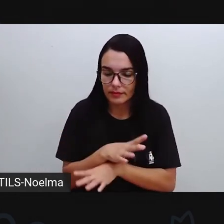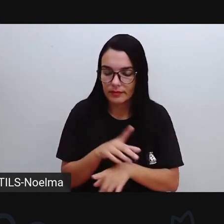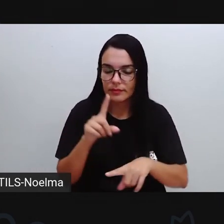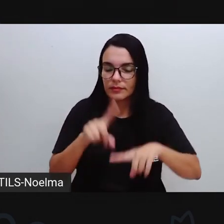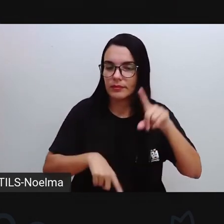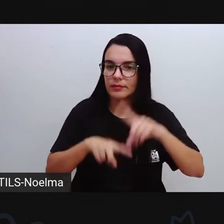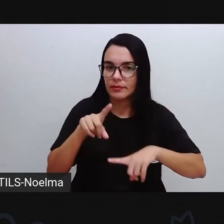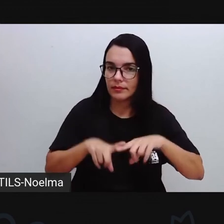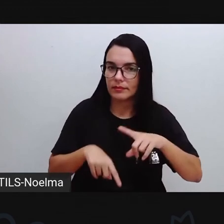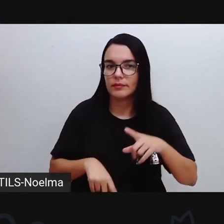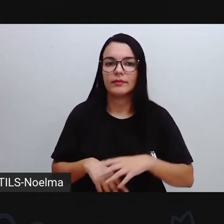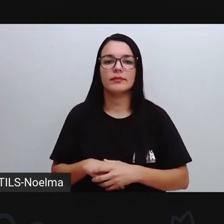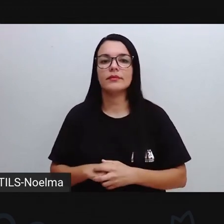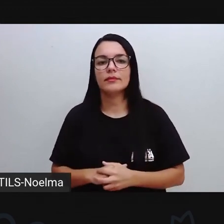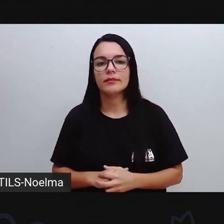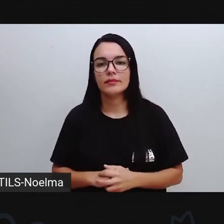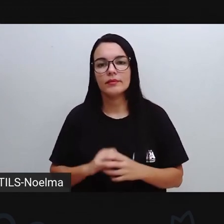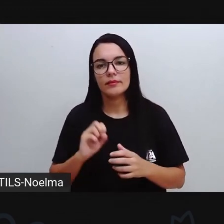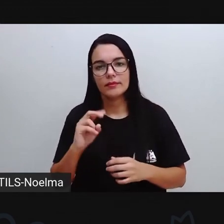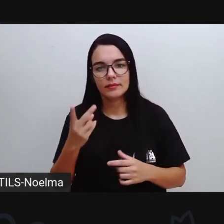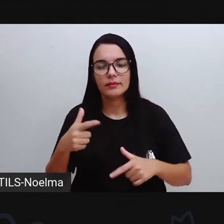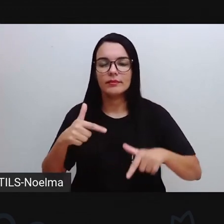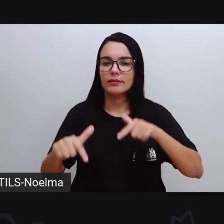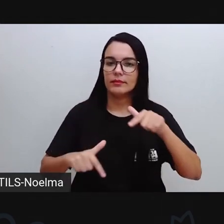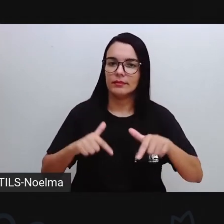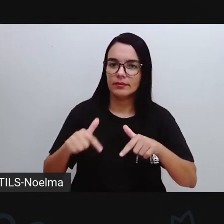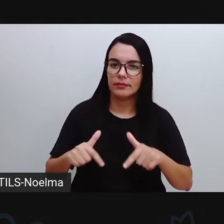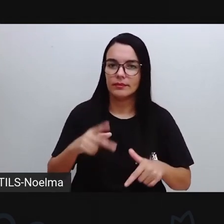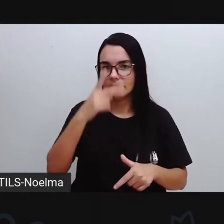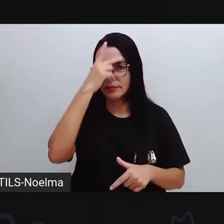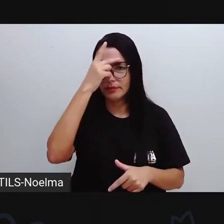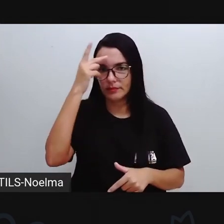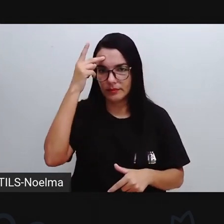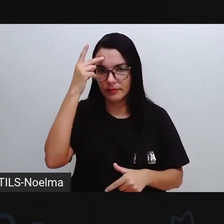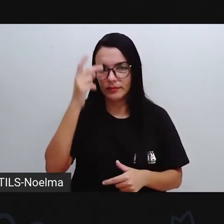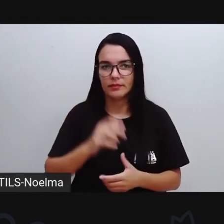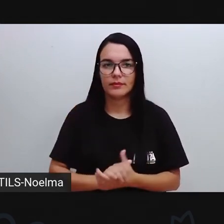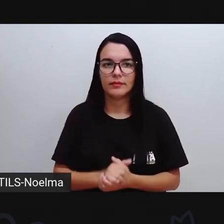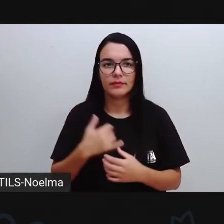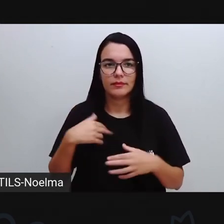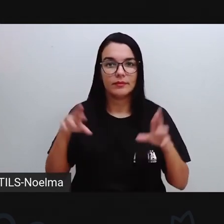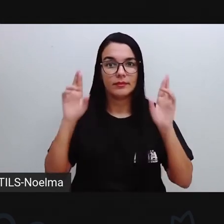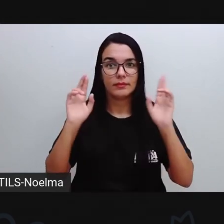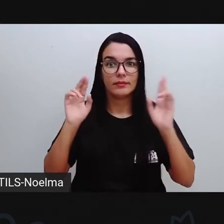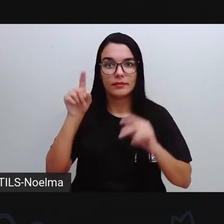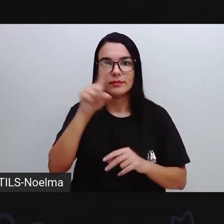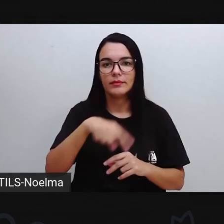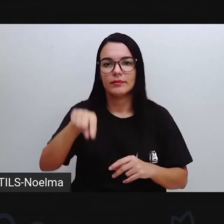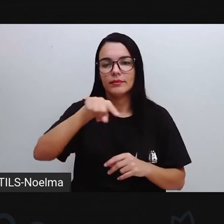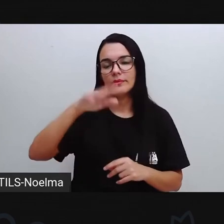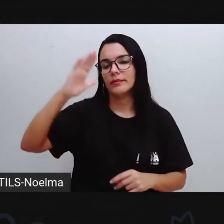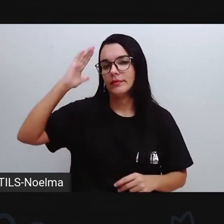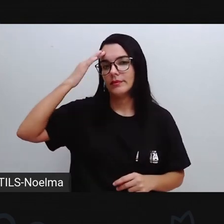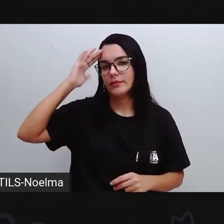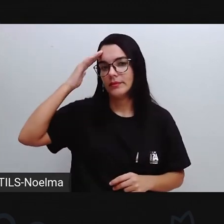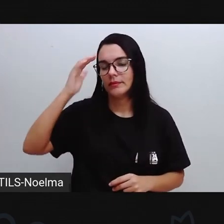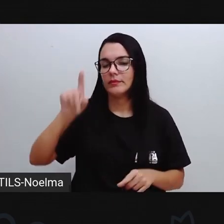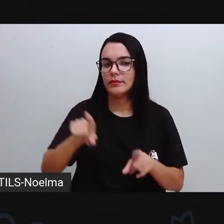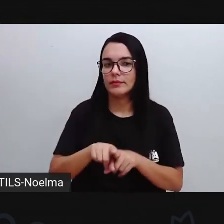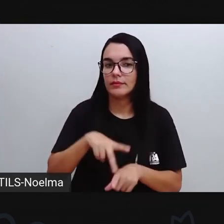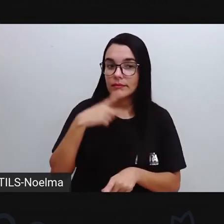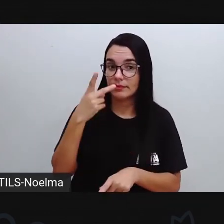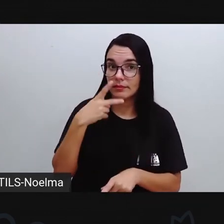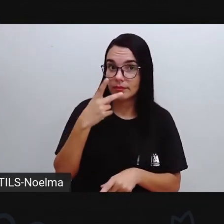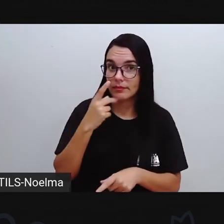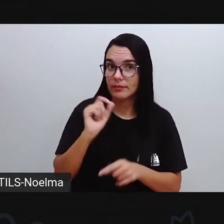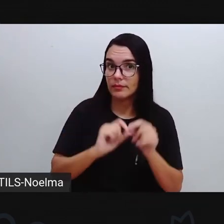comercialização do produto final ou de prestação de serviço, certo? Espero que vocês tenham compreendido. Nós também falamos sobre os bens, né? Que